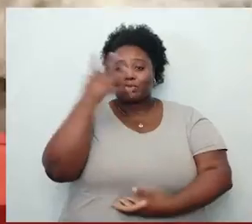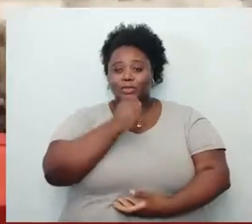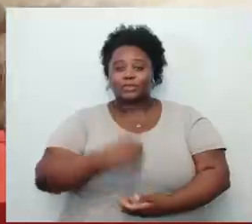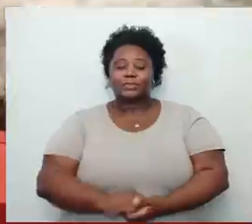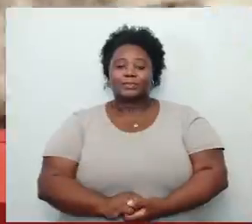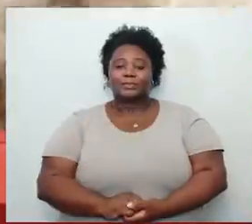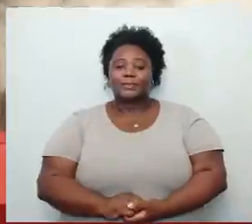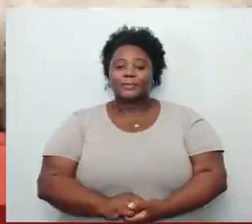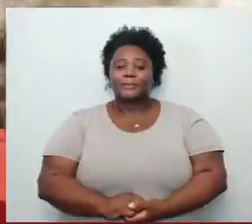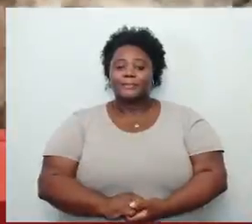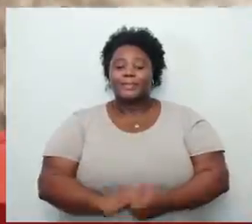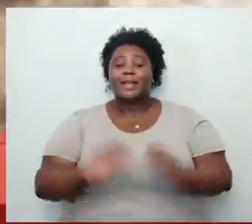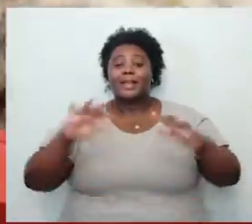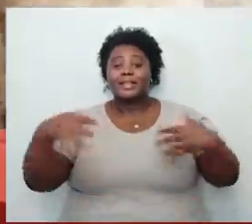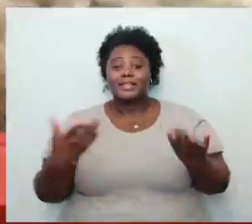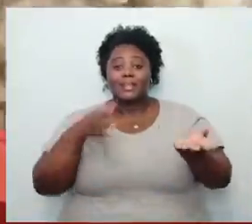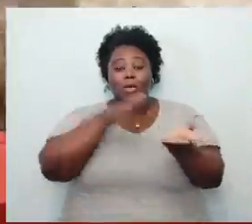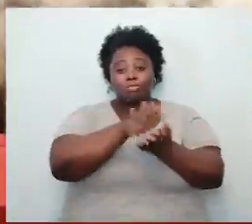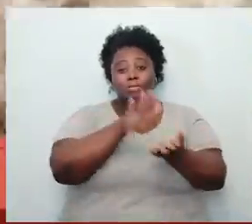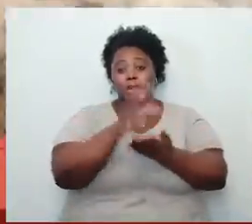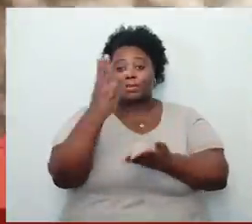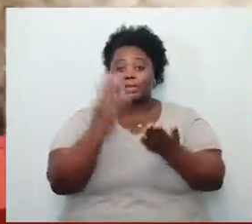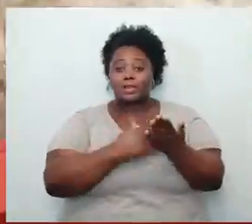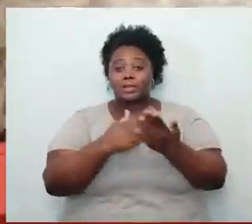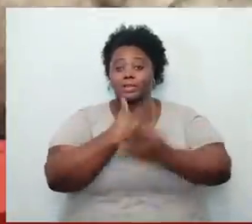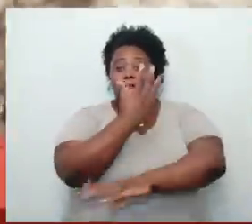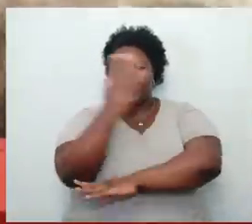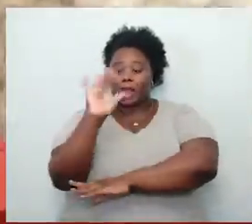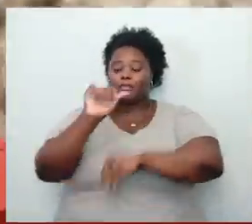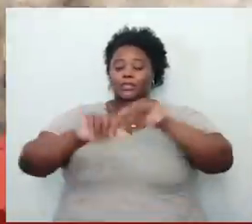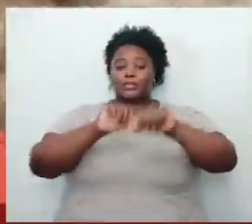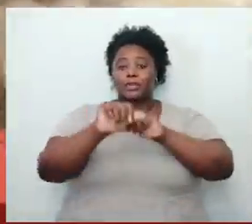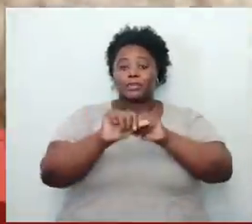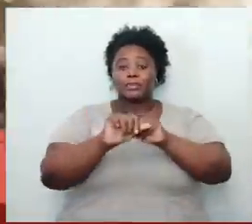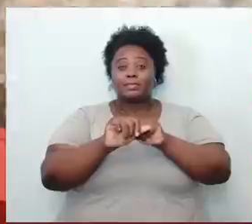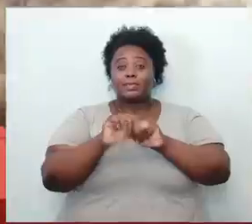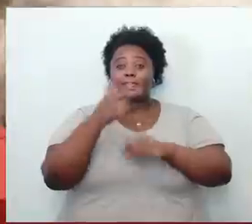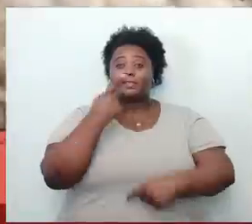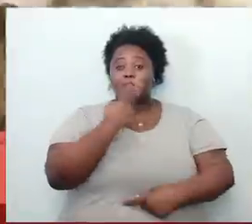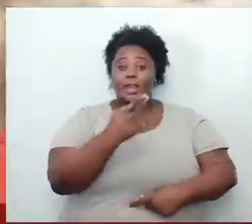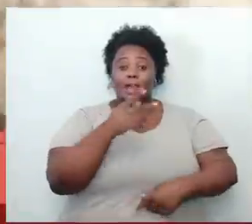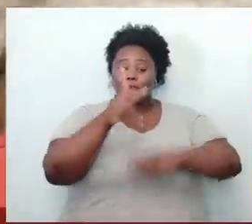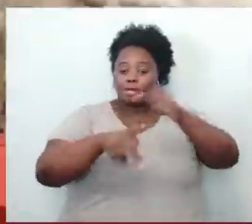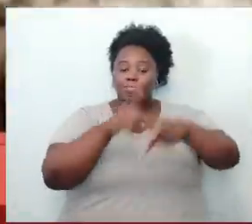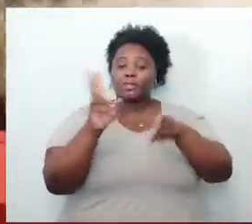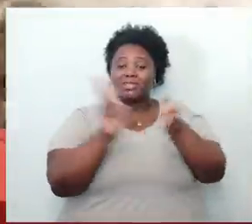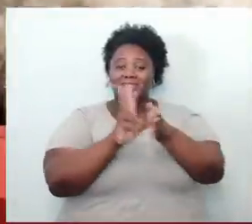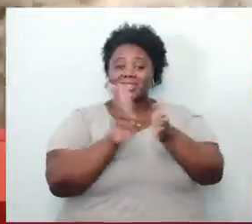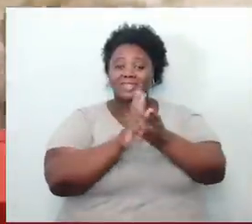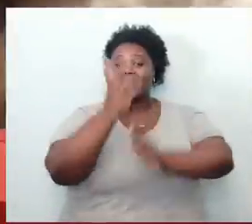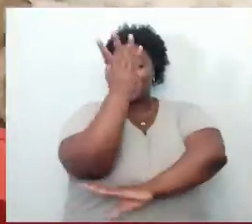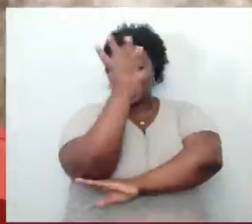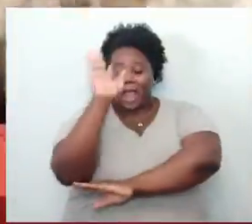E eis que, publicado o meu terceiro livro, Árvore Nômade, dedicado aos povos indígenas e às